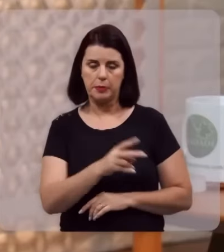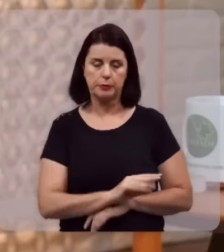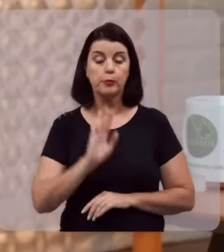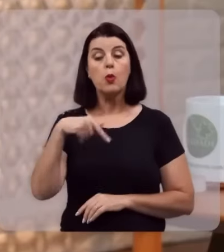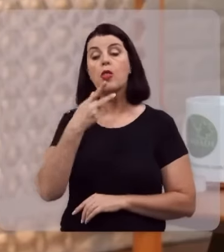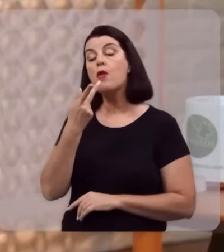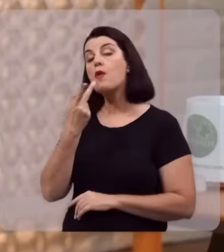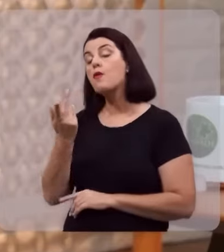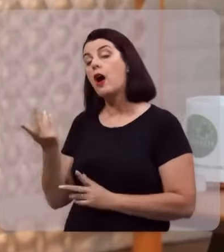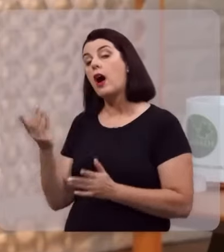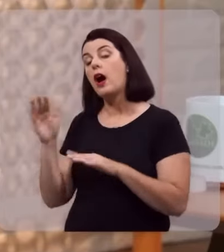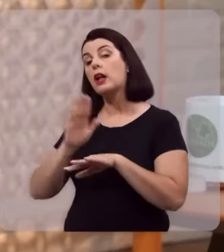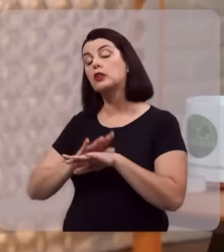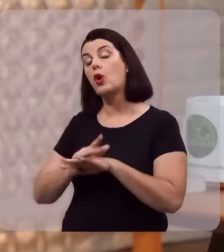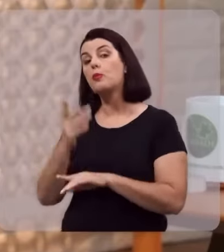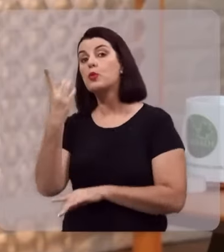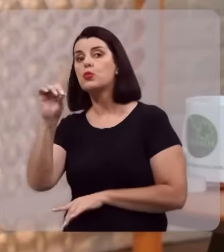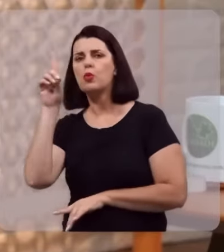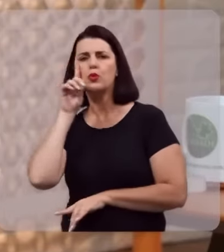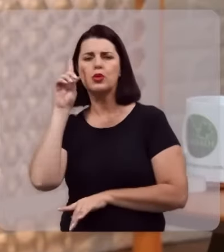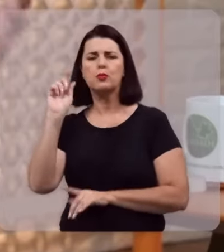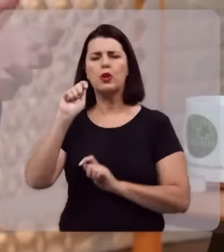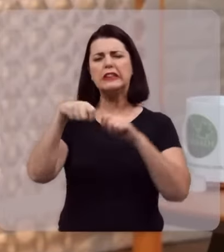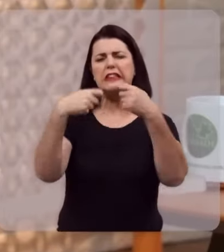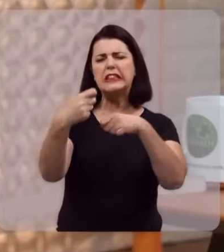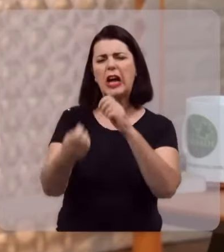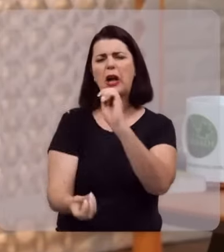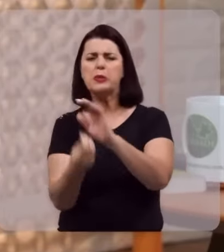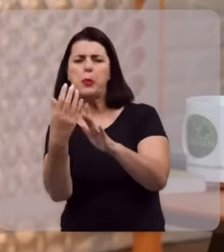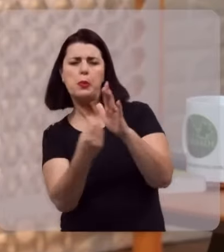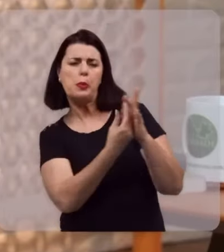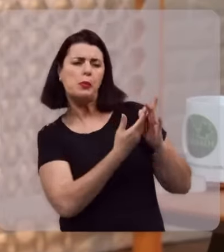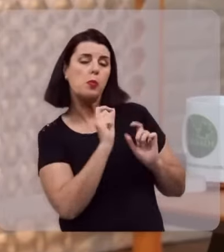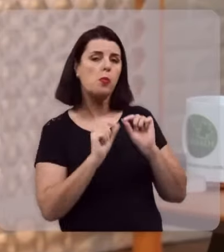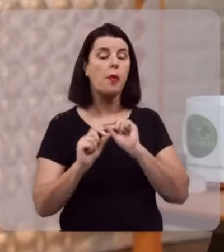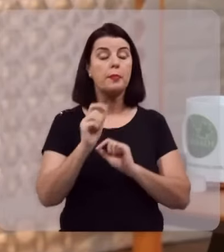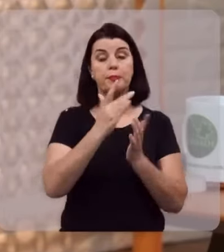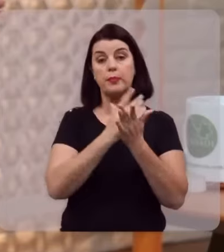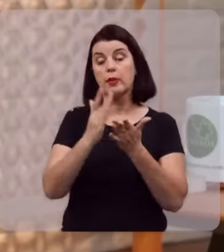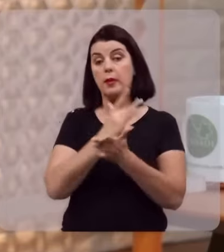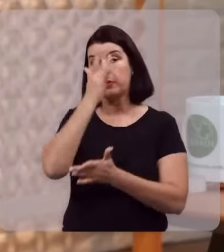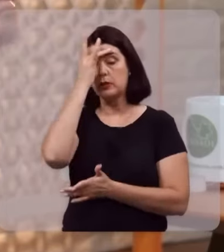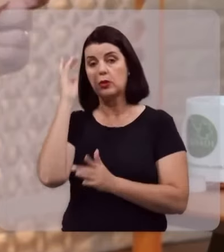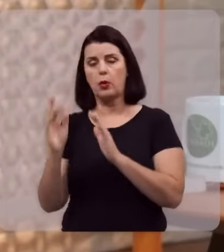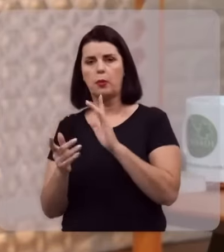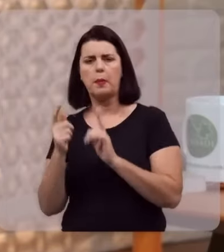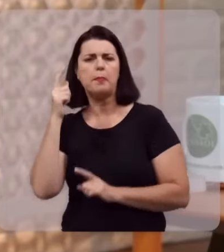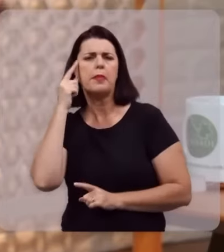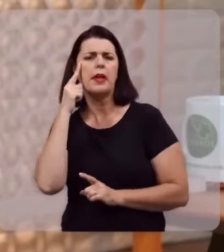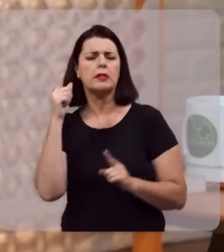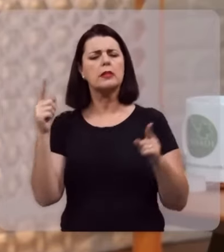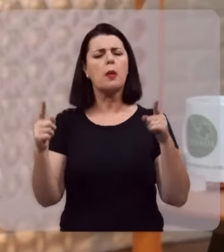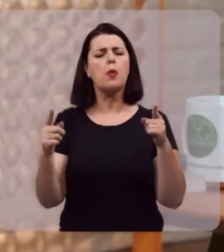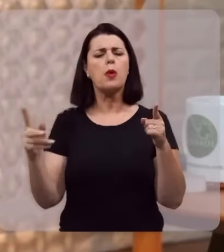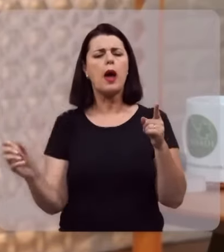quando a gente fala dessa questão dos últimos dias, dos sinais dos últimos dias, muitas pessoas pensam de alguns acontecimentos, de um